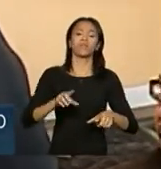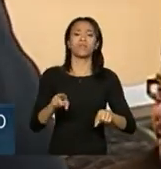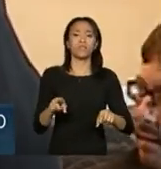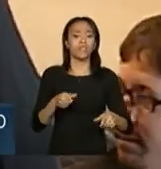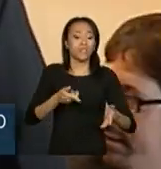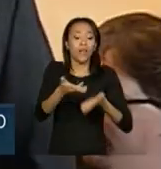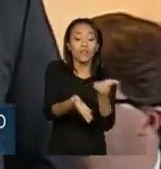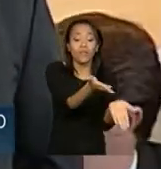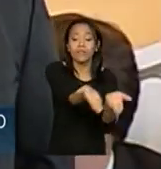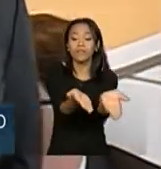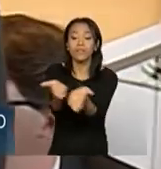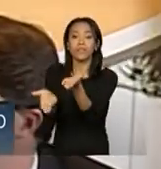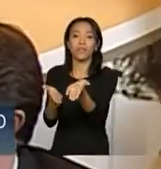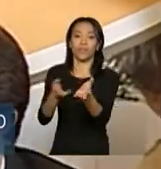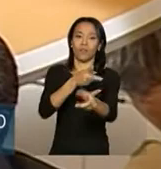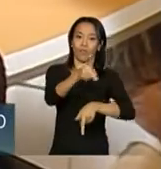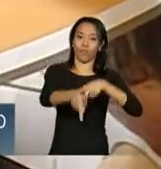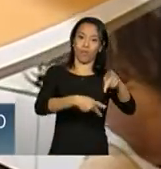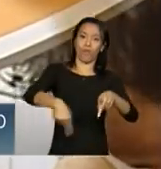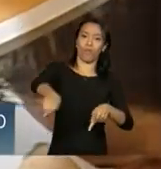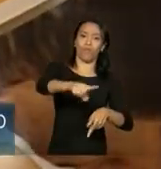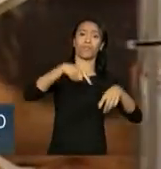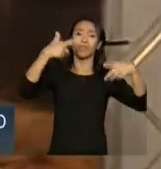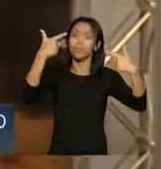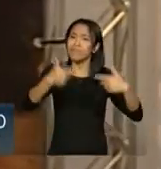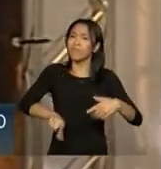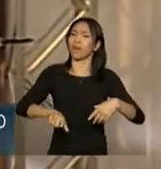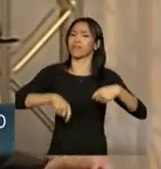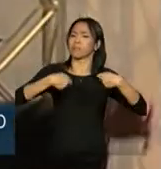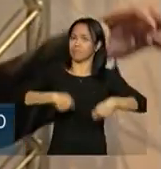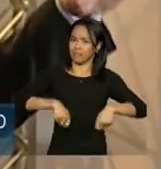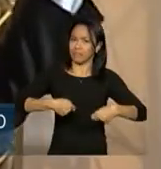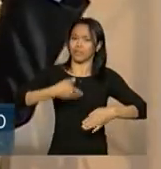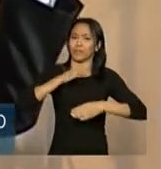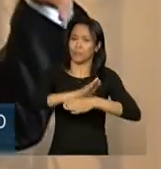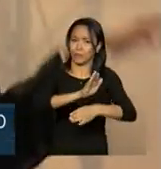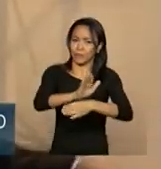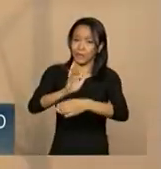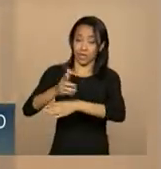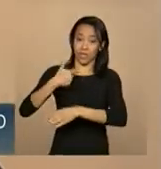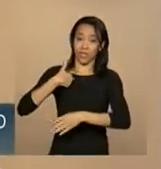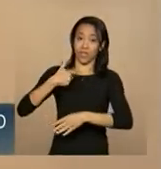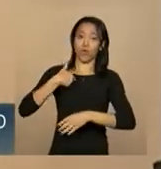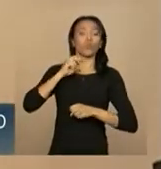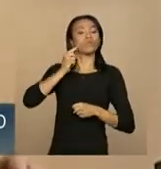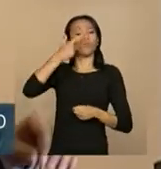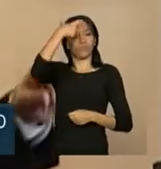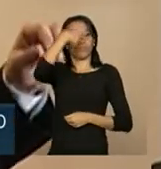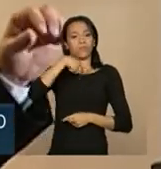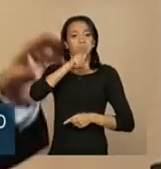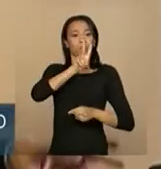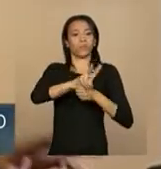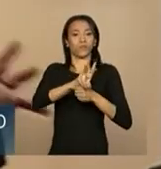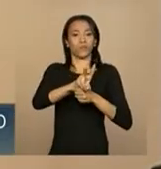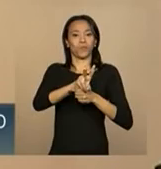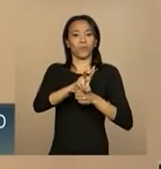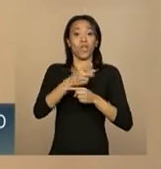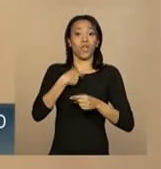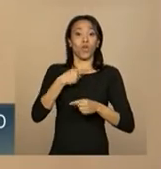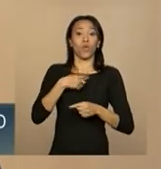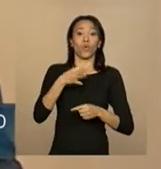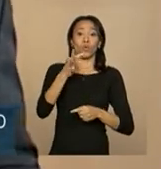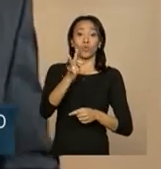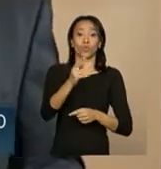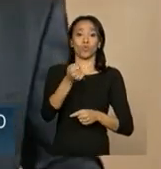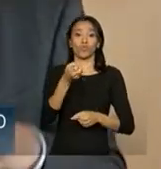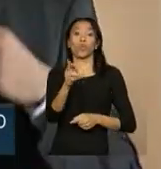a população, atender a população que mais precisa. E eu era um supervisor desses médicos, era um tutor e supervisor.